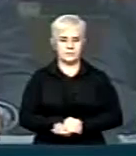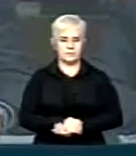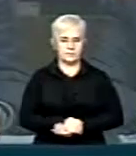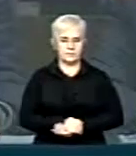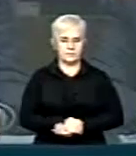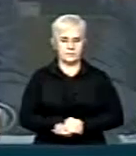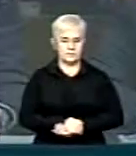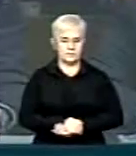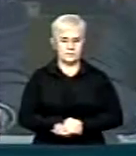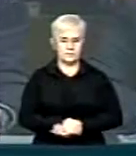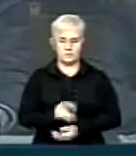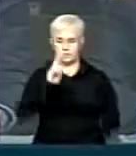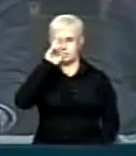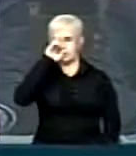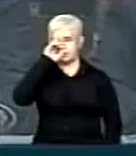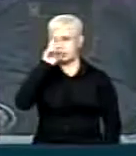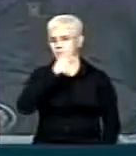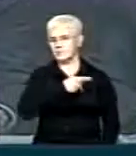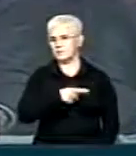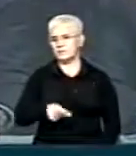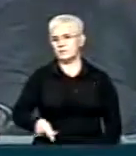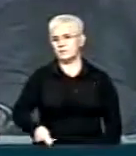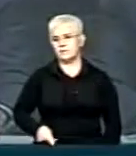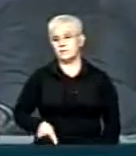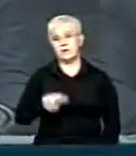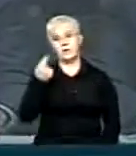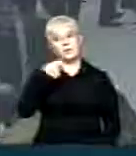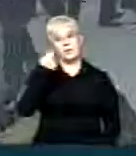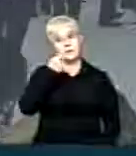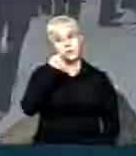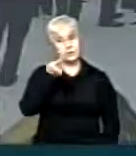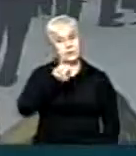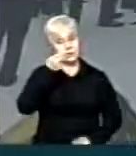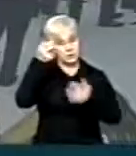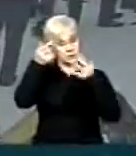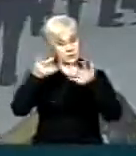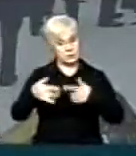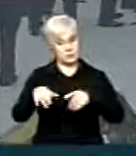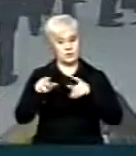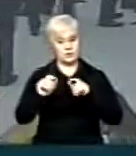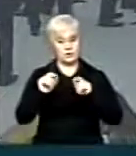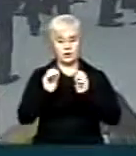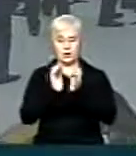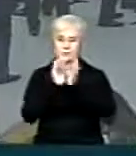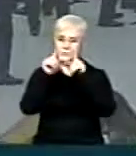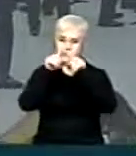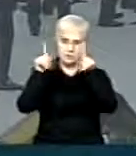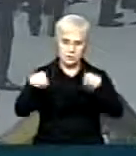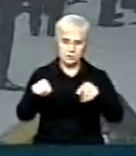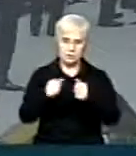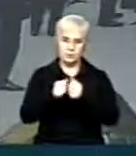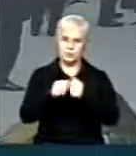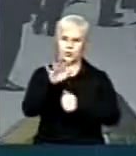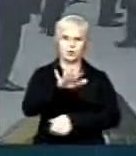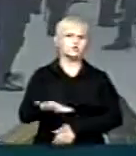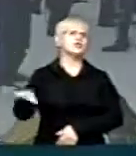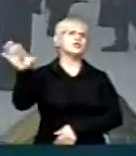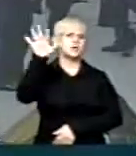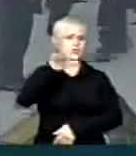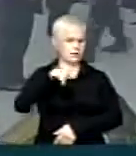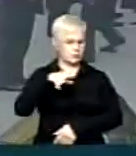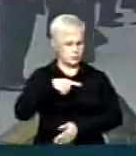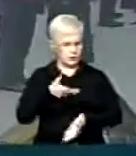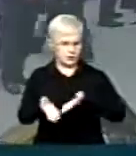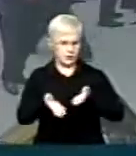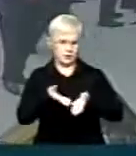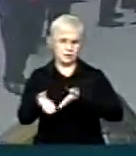Senhor Presidente, é preciso destacar que o servidor público, de maneira geral, tem esse